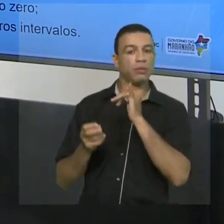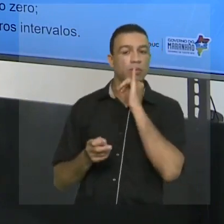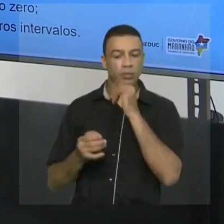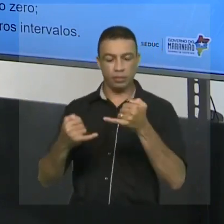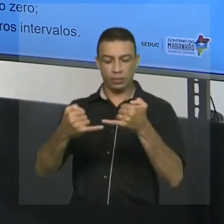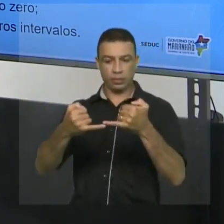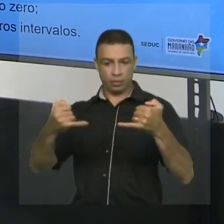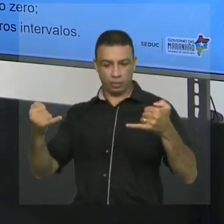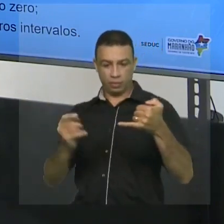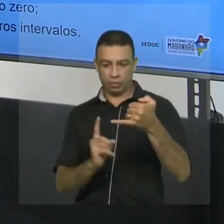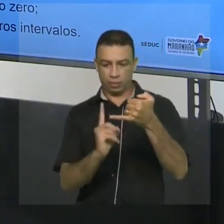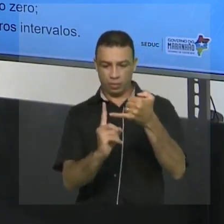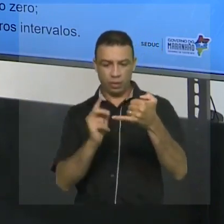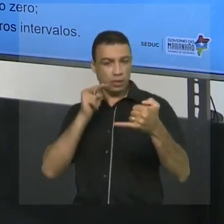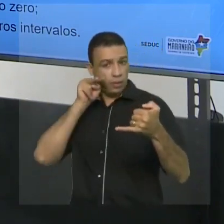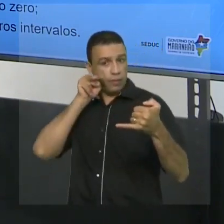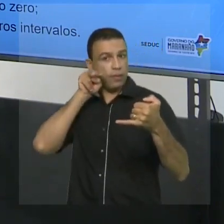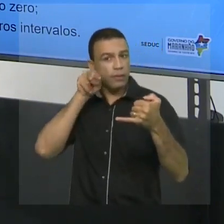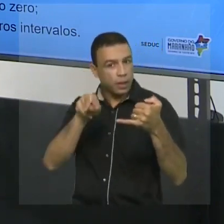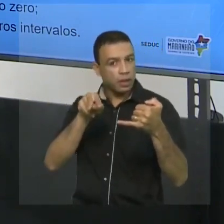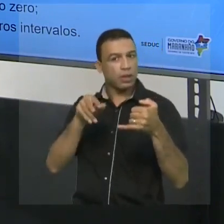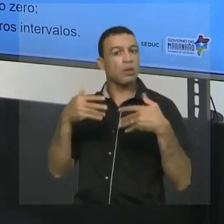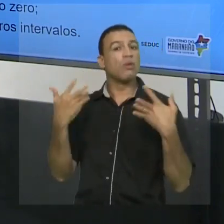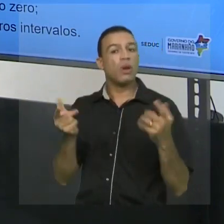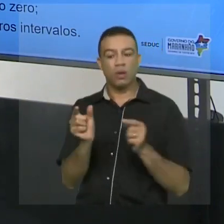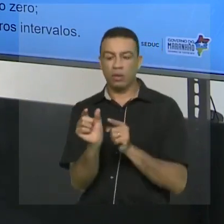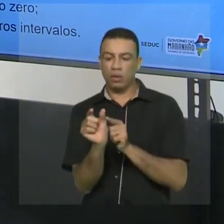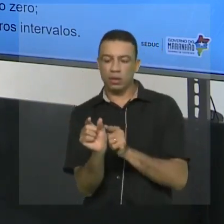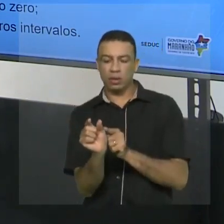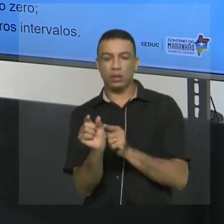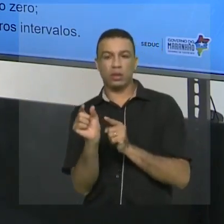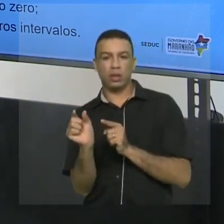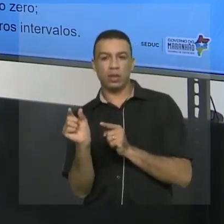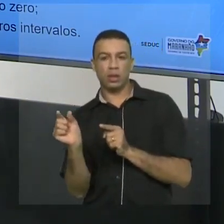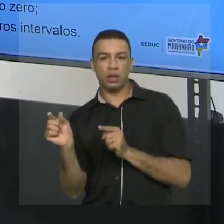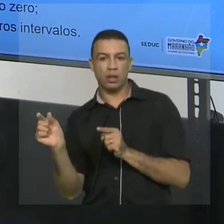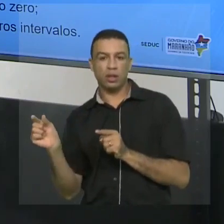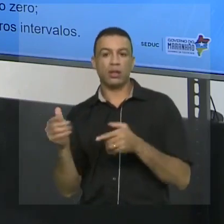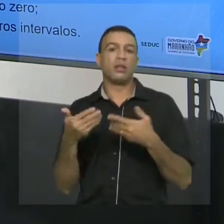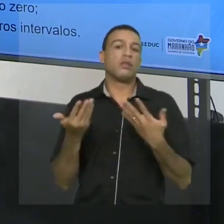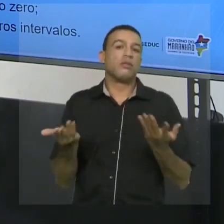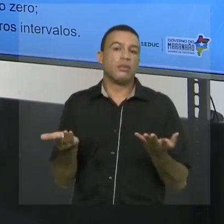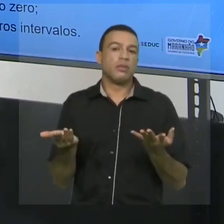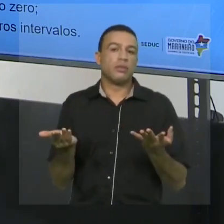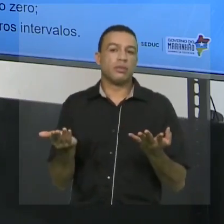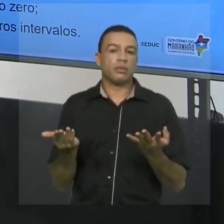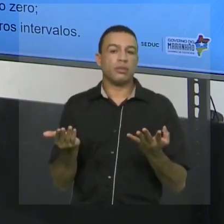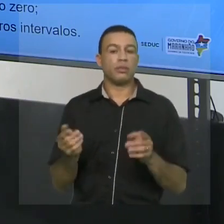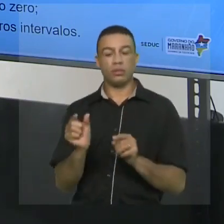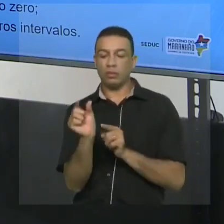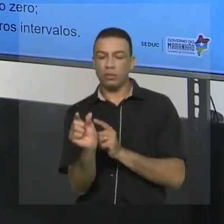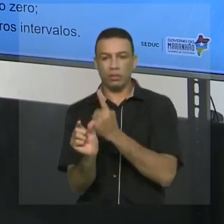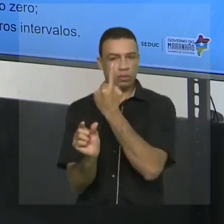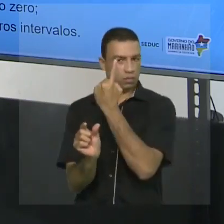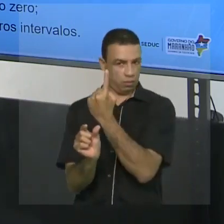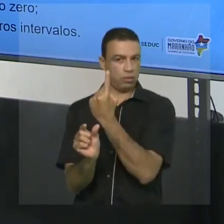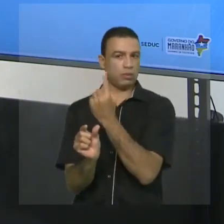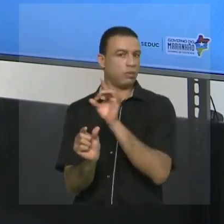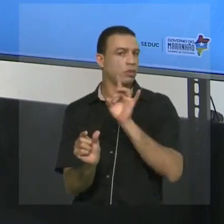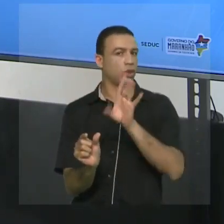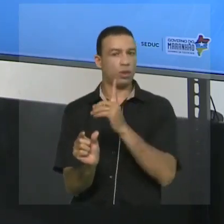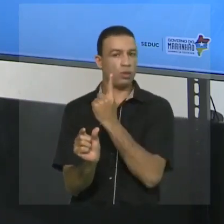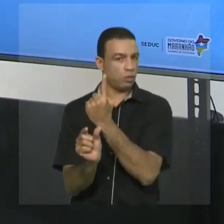reta numérica para você perceber qual é a graduação. Então, nesse caso, é uma unidade. Perfeito?